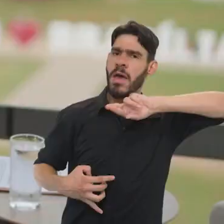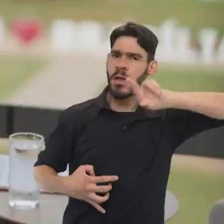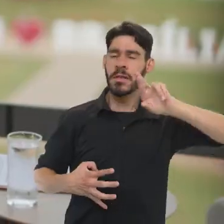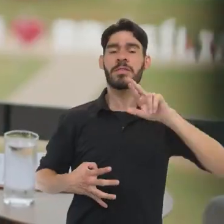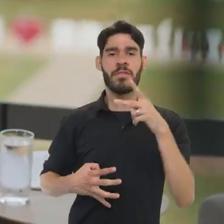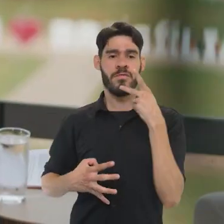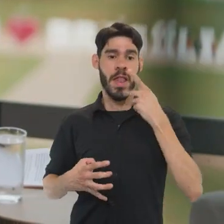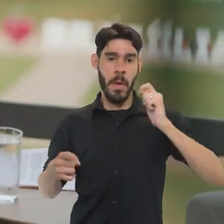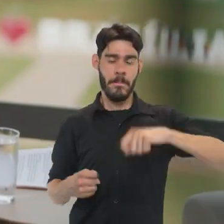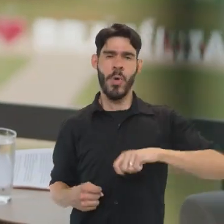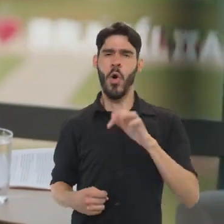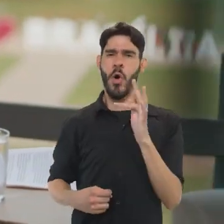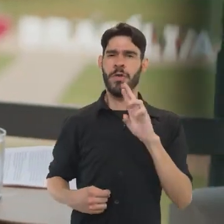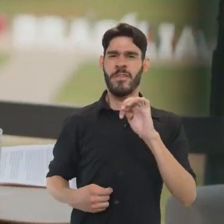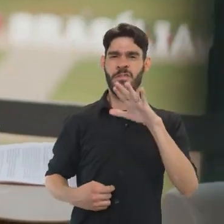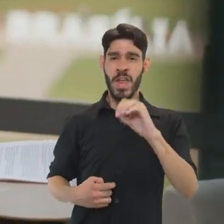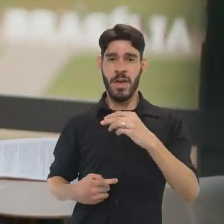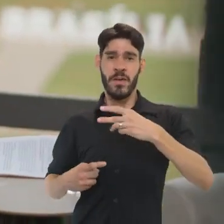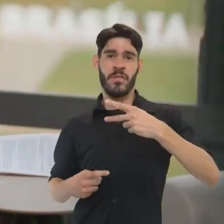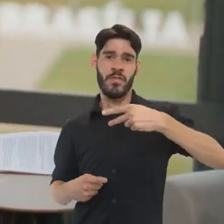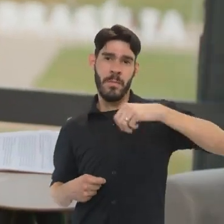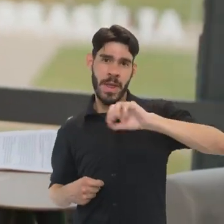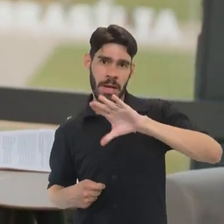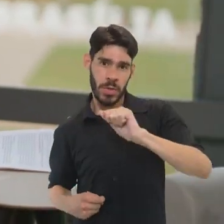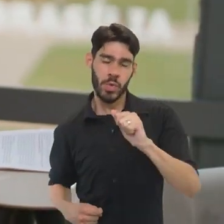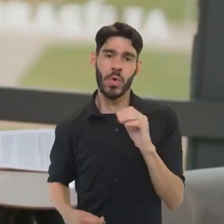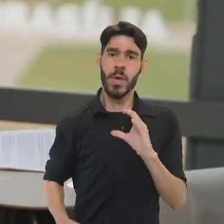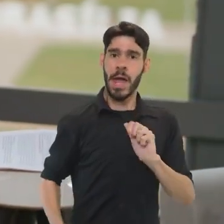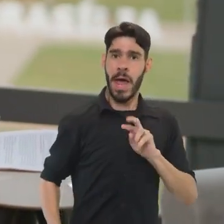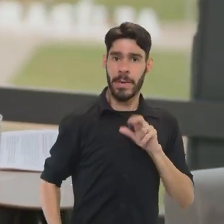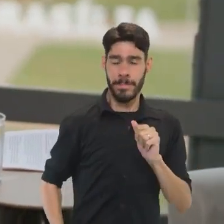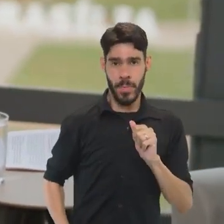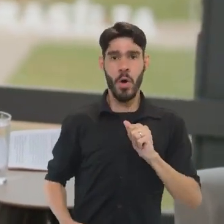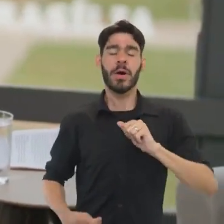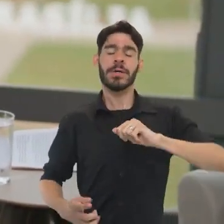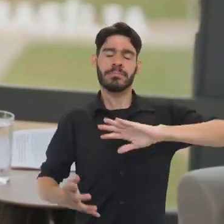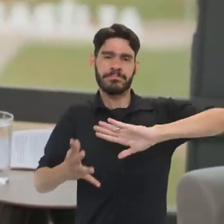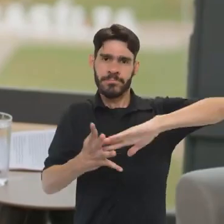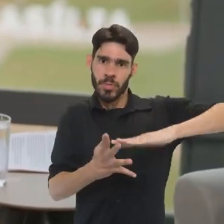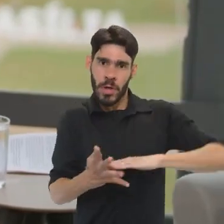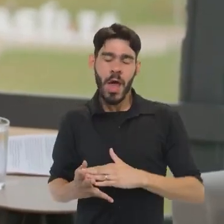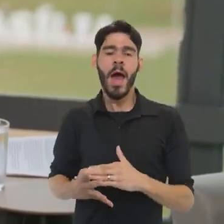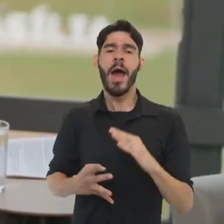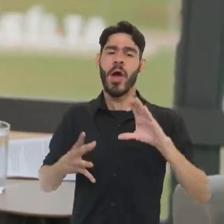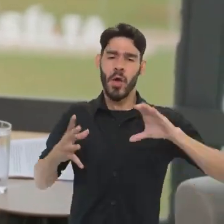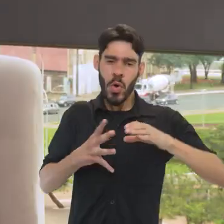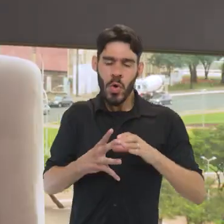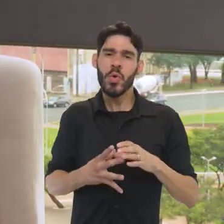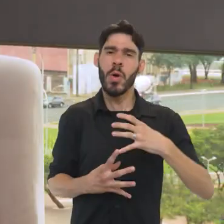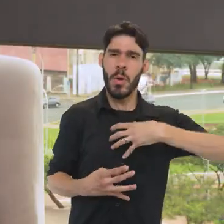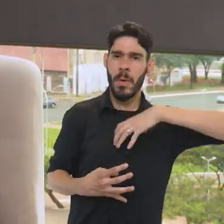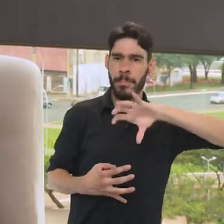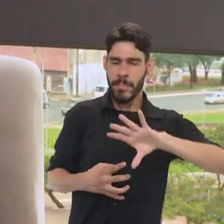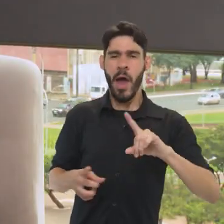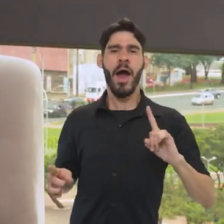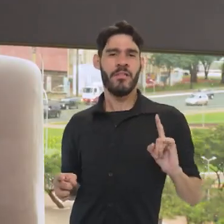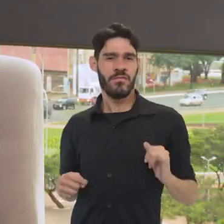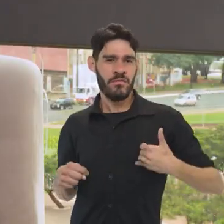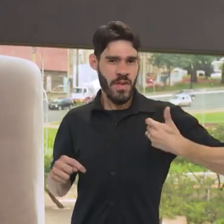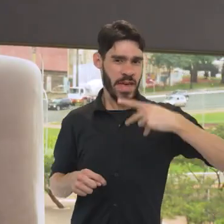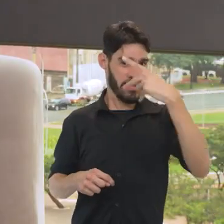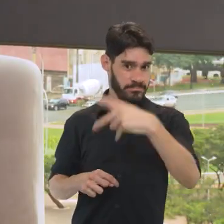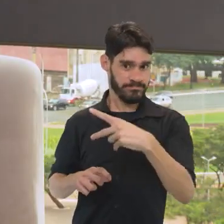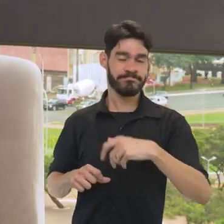celebrações. Podemos citar aqui o frevo, o maracatu, o carimbó, a roda de samba, as baianas da Carajé, o